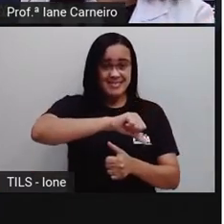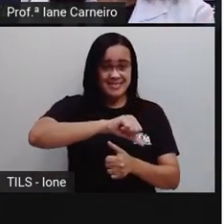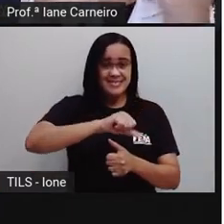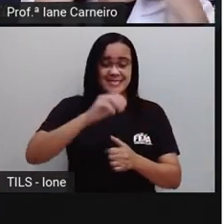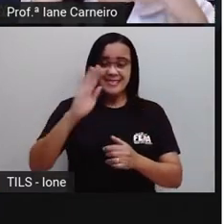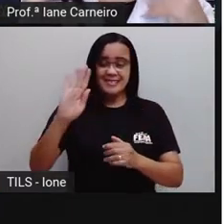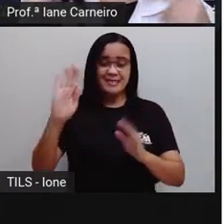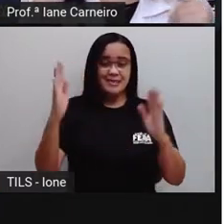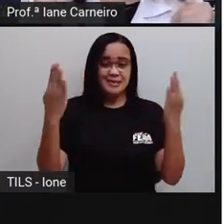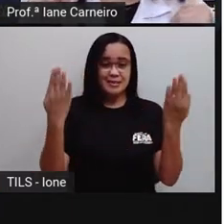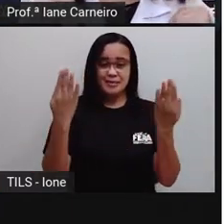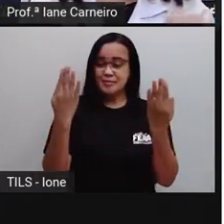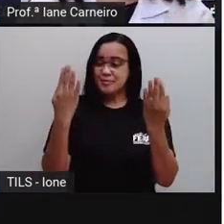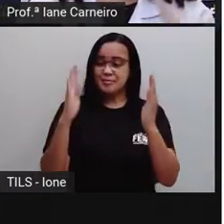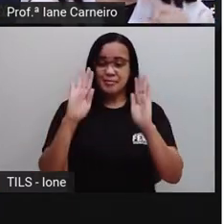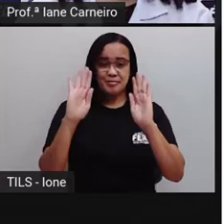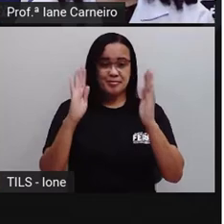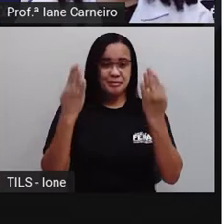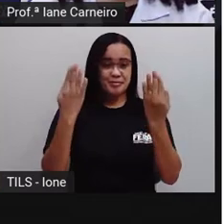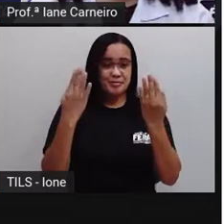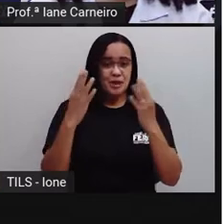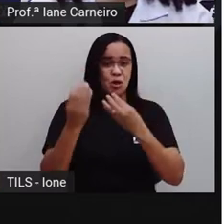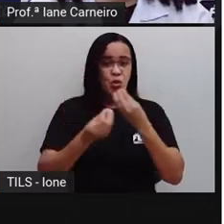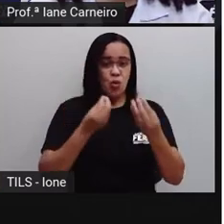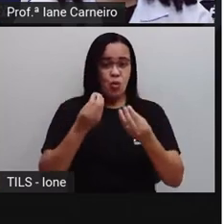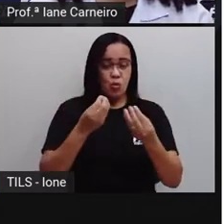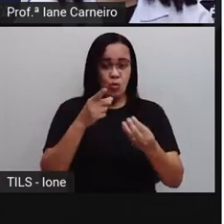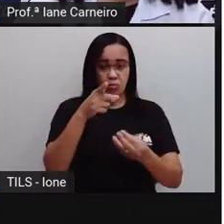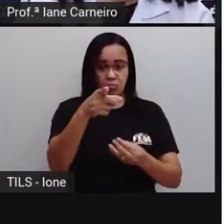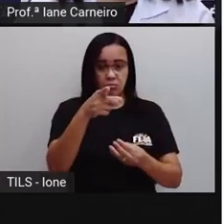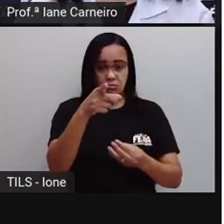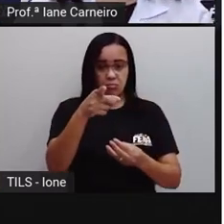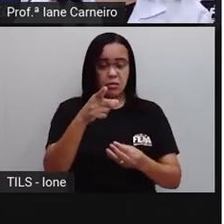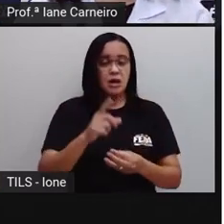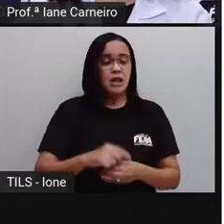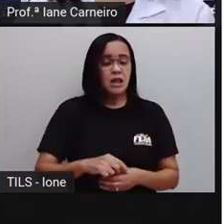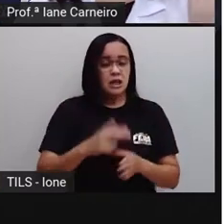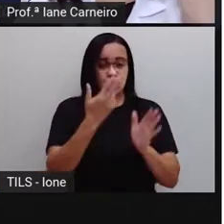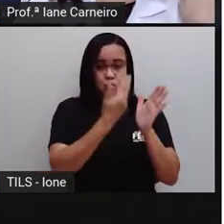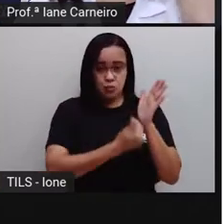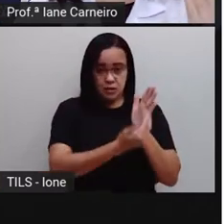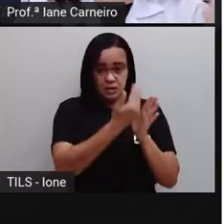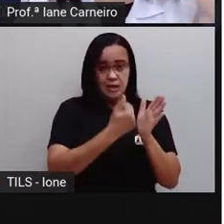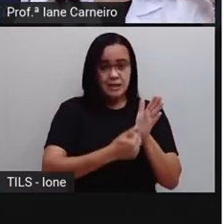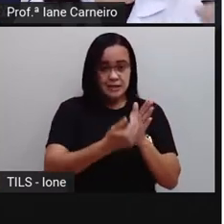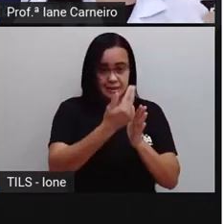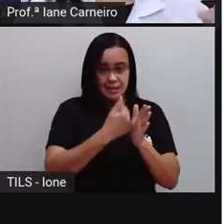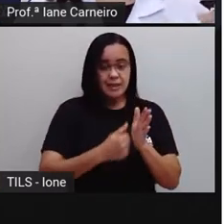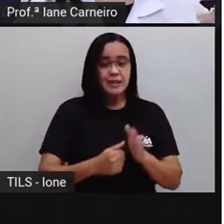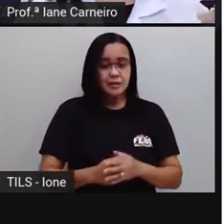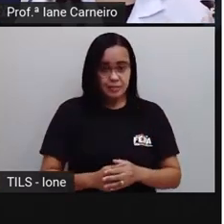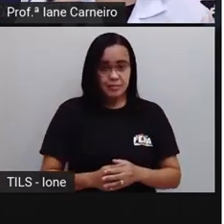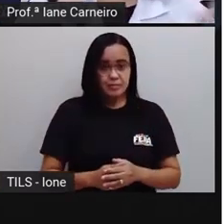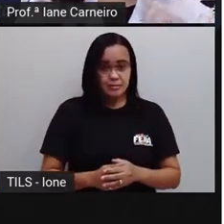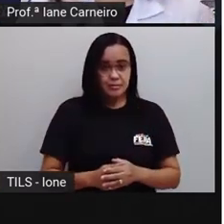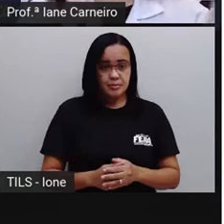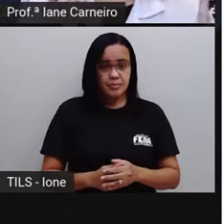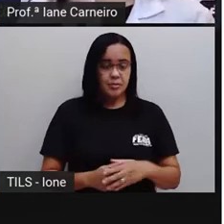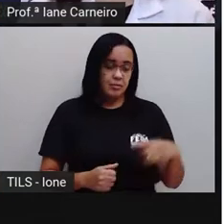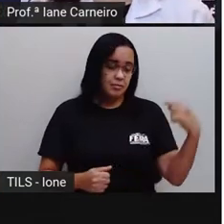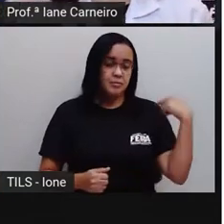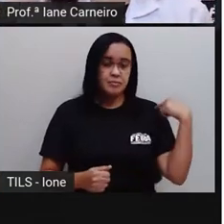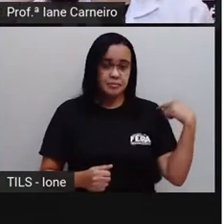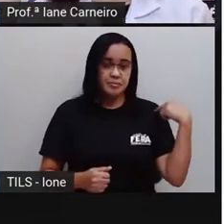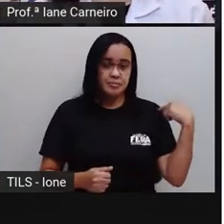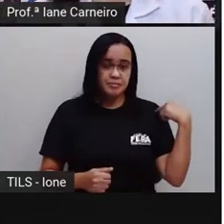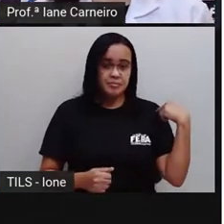agora, né? Então, essa minha mão direita que está levantada aí no desenhinho, ó, ela está na posição da sua mão esquerda, né? Está ao contrário.